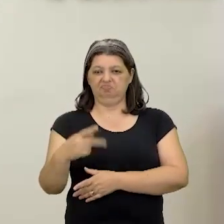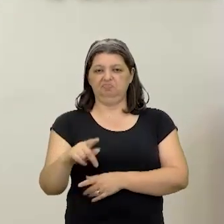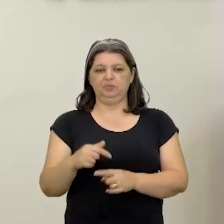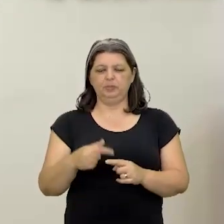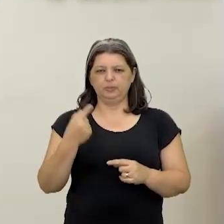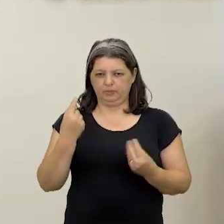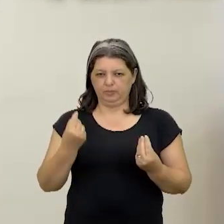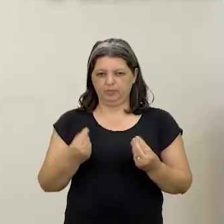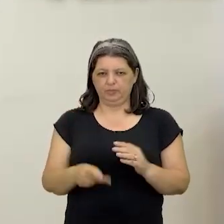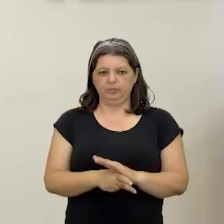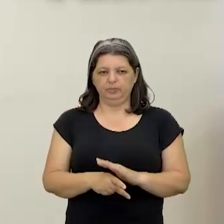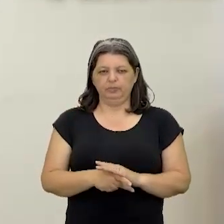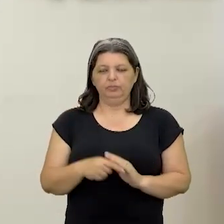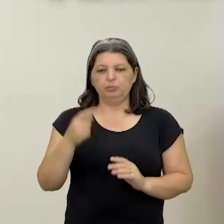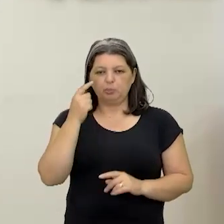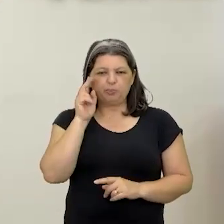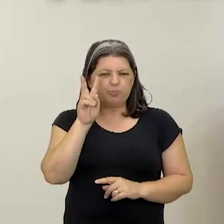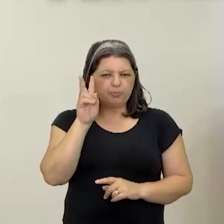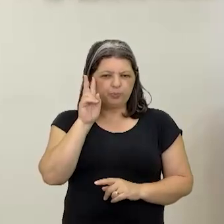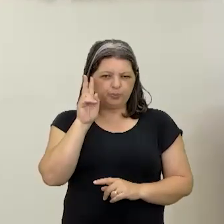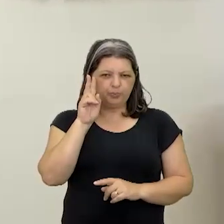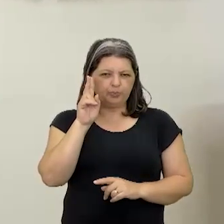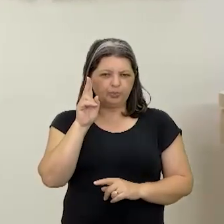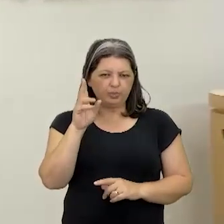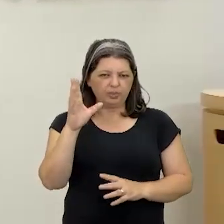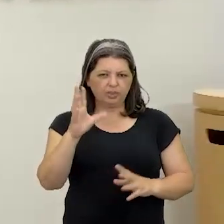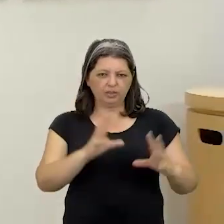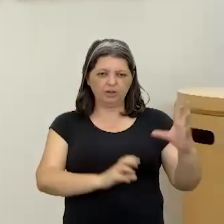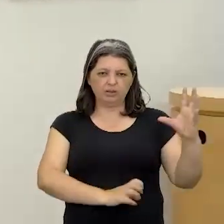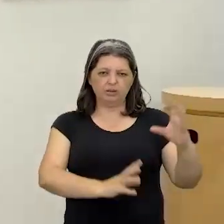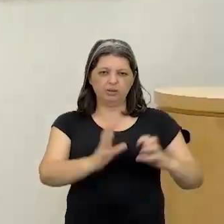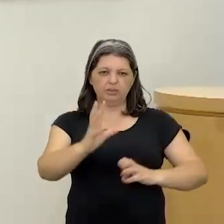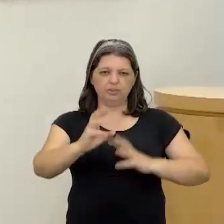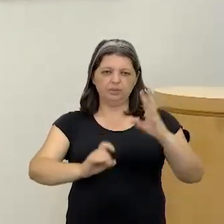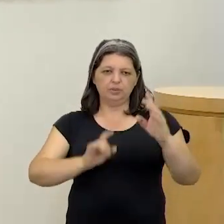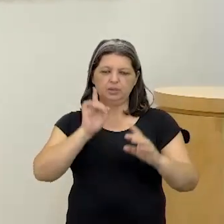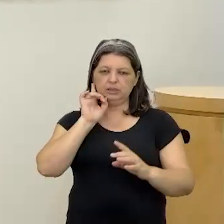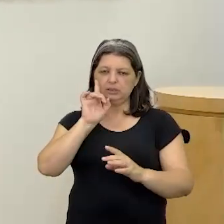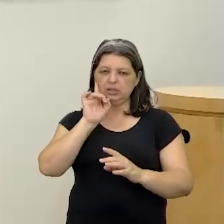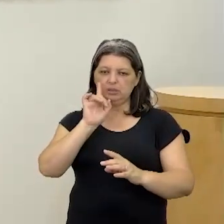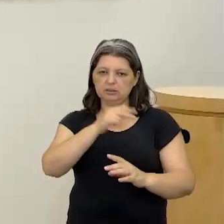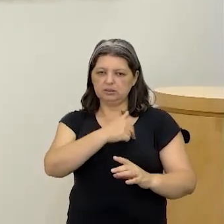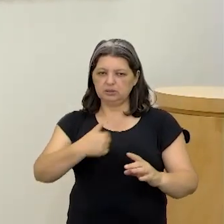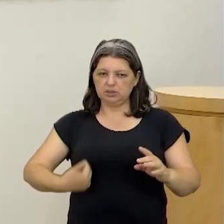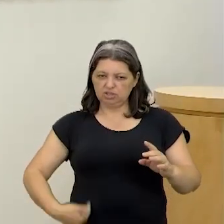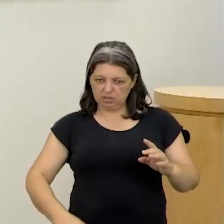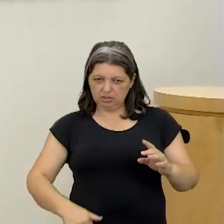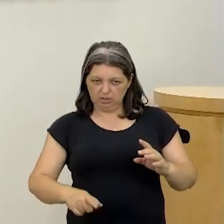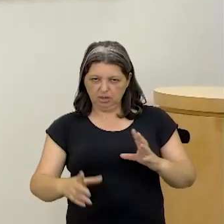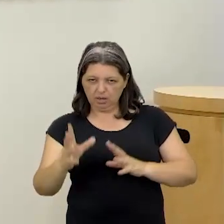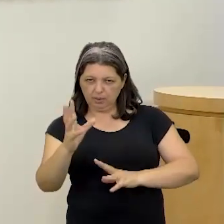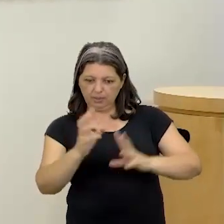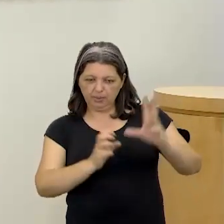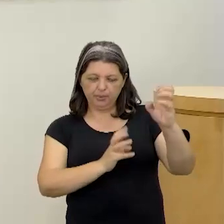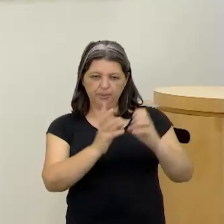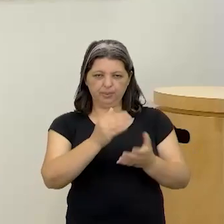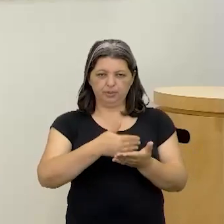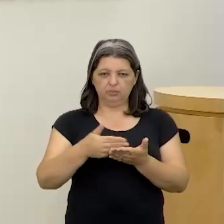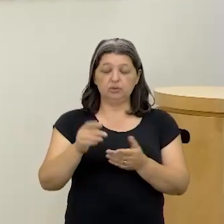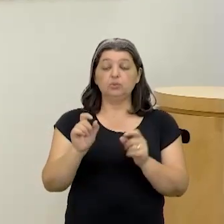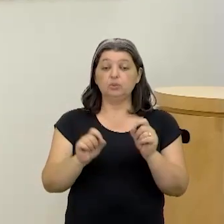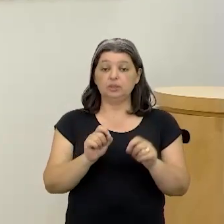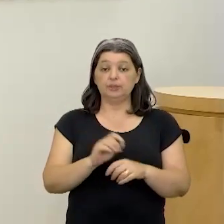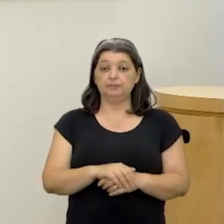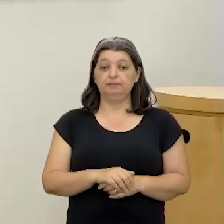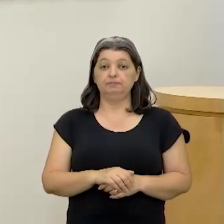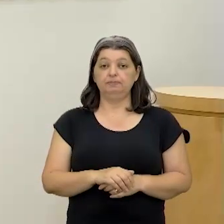Vamos aqui pra um de novo aqui. Lembra daquela treta entre Estados Unidos e China que a gente abriu a aula falando? O grande motivo